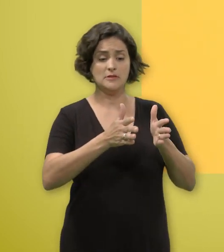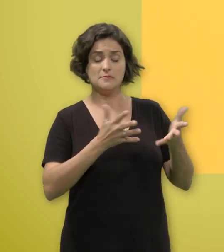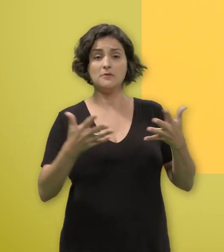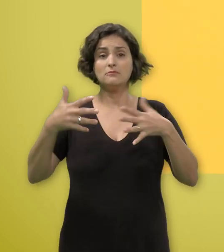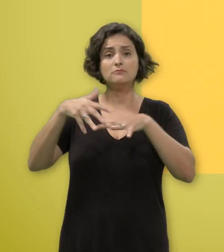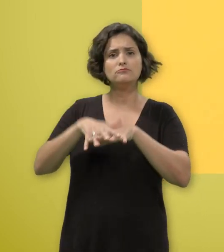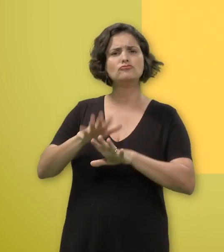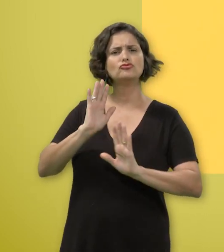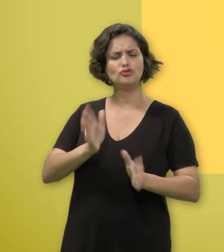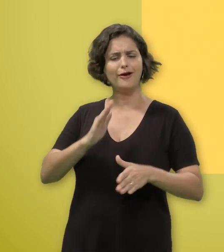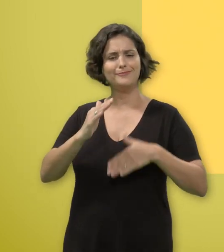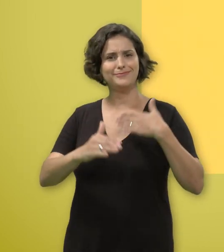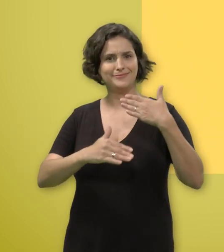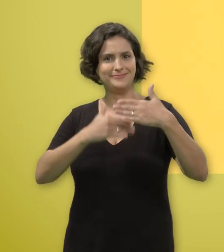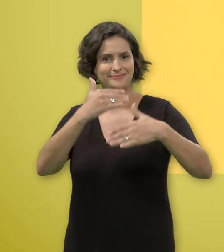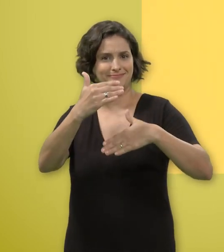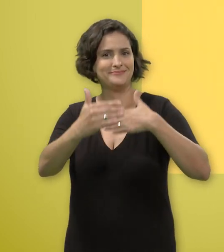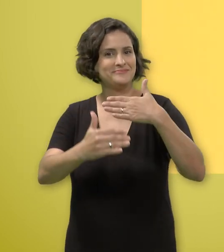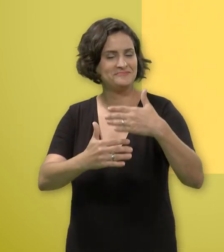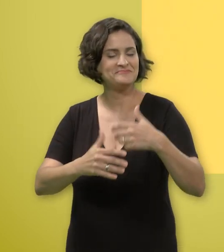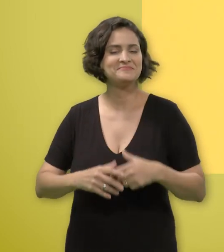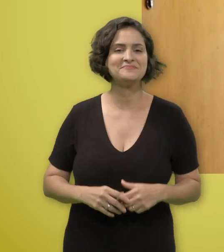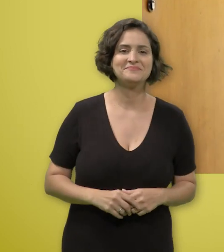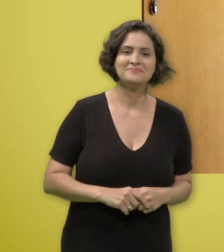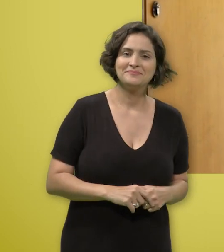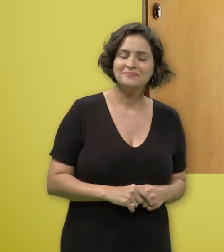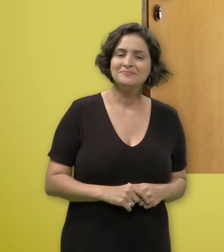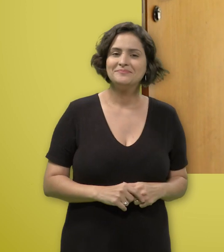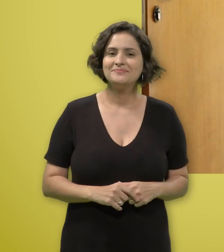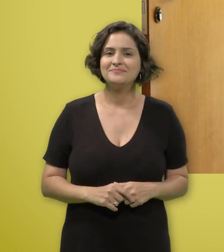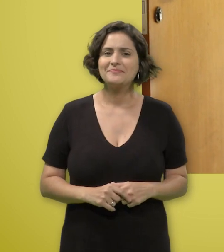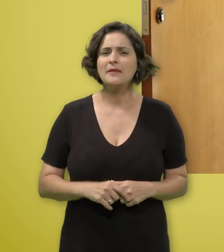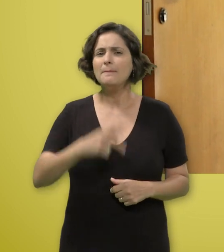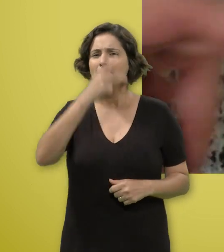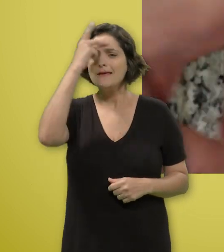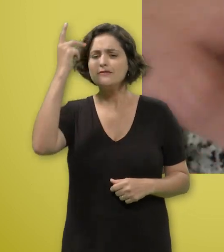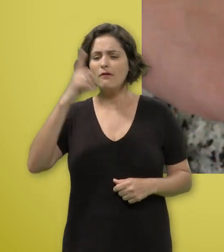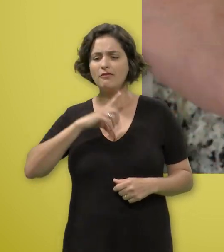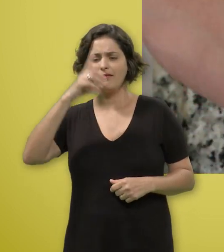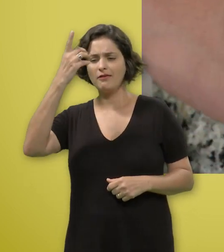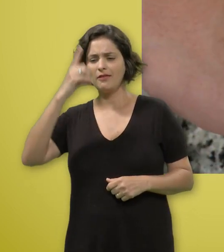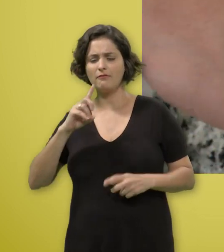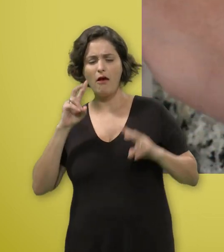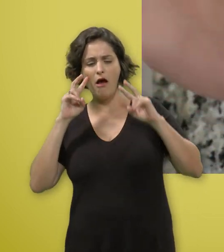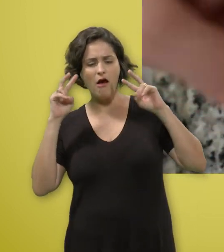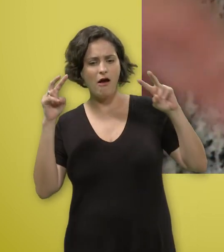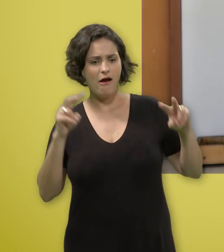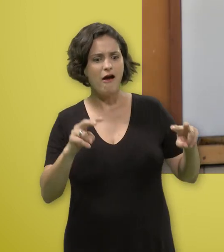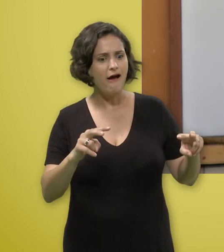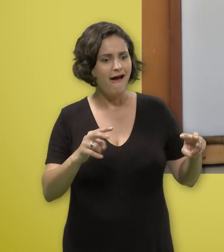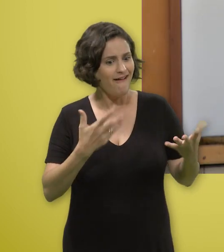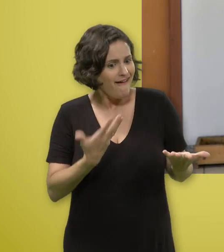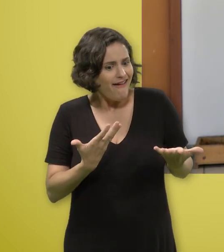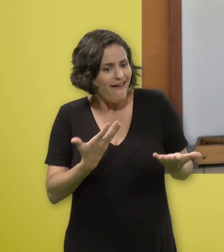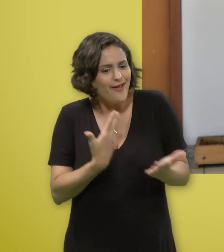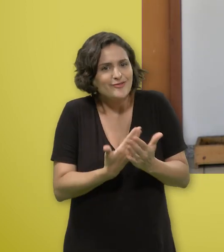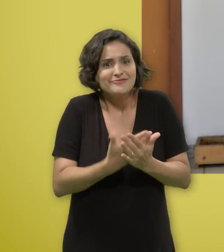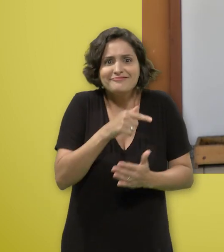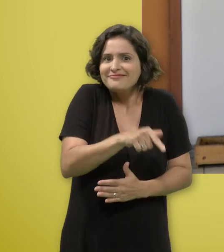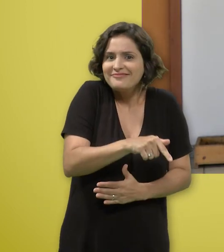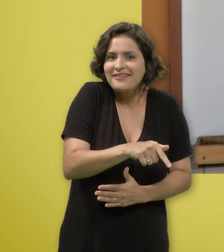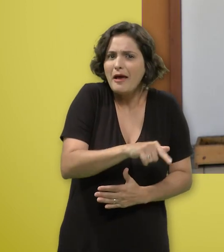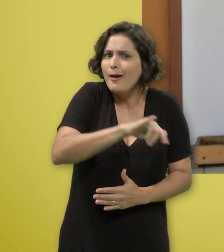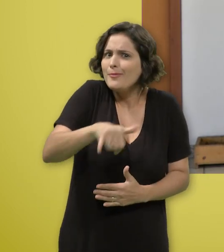da universidade mais acessível e inclusivo, e isso tem feito com que os alunos busquem mais a universidade, por saber que a